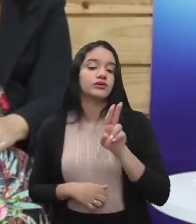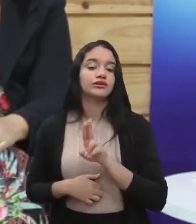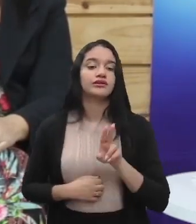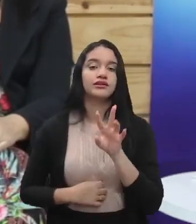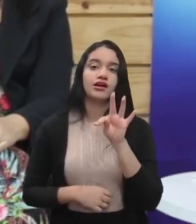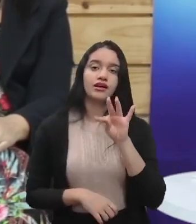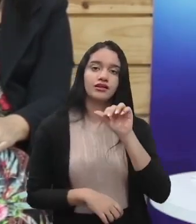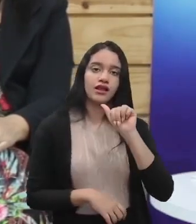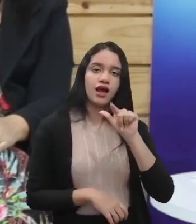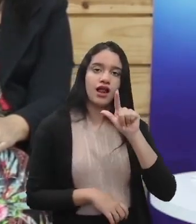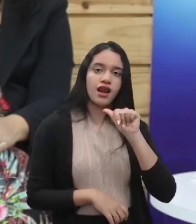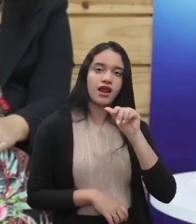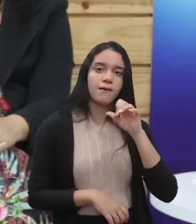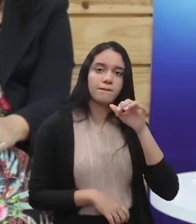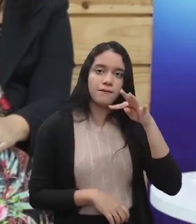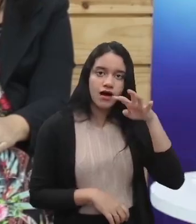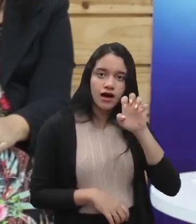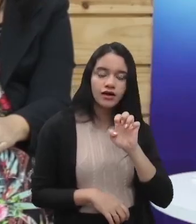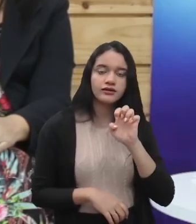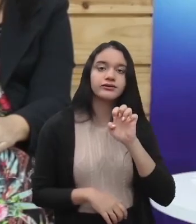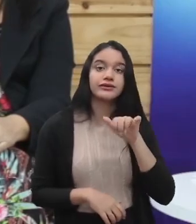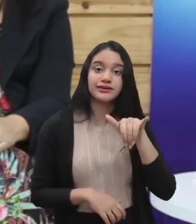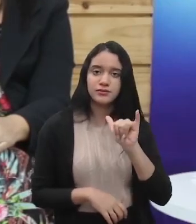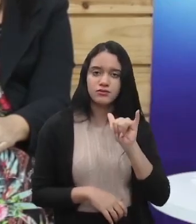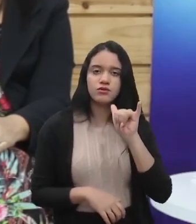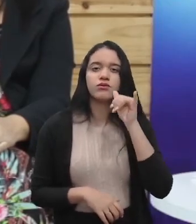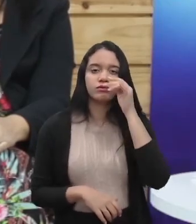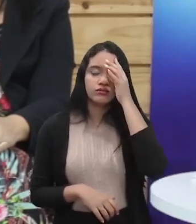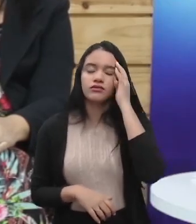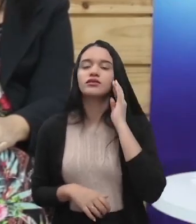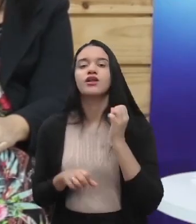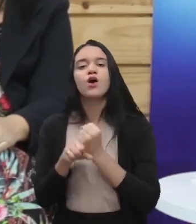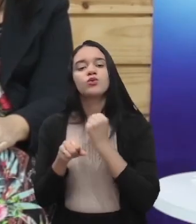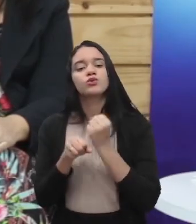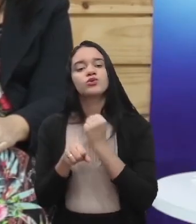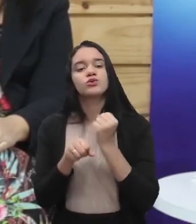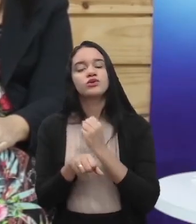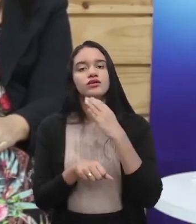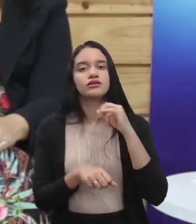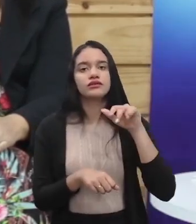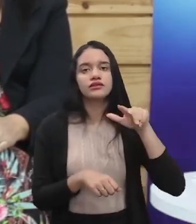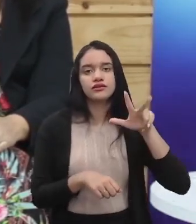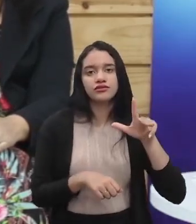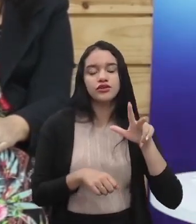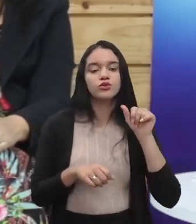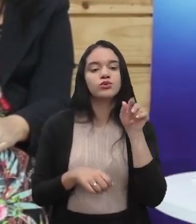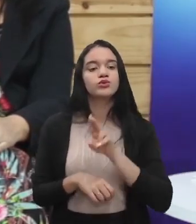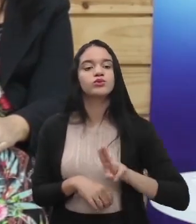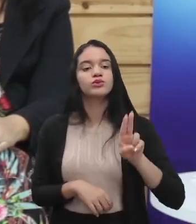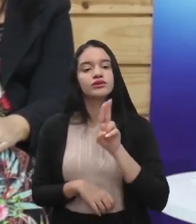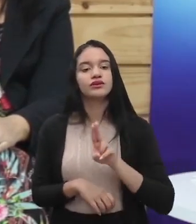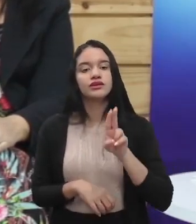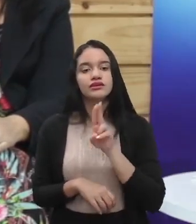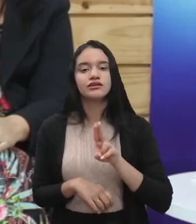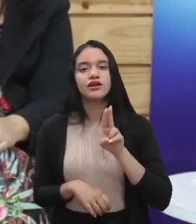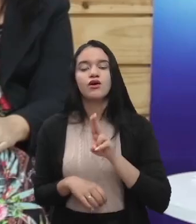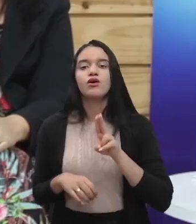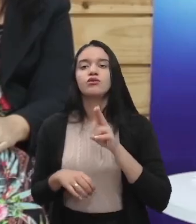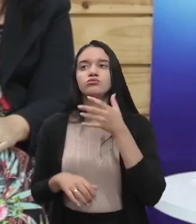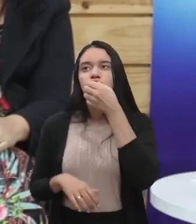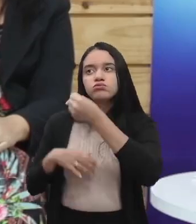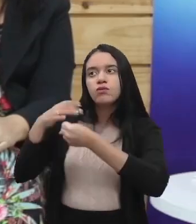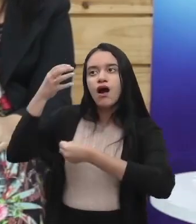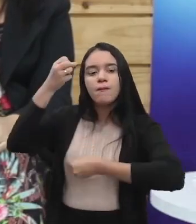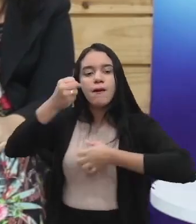talabar tem Y. Tem uns que, na construção civil, utilizam o termo macaqueando, porque eles utilizam a linha de vida e